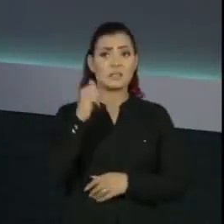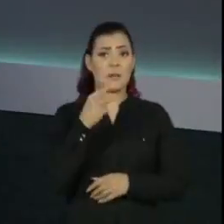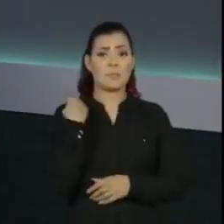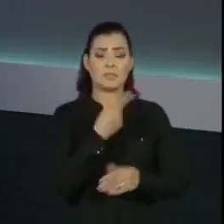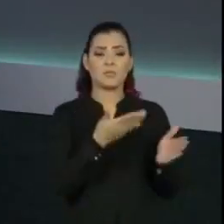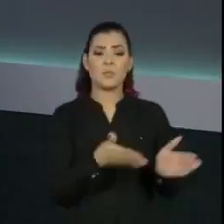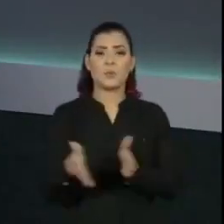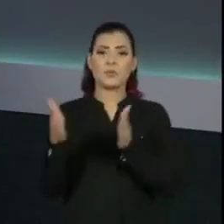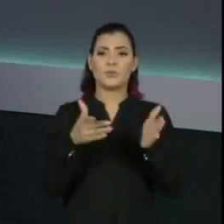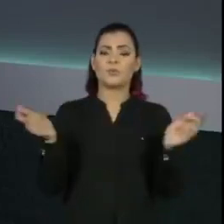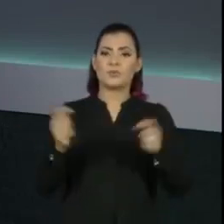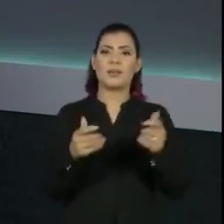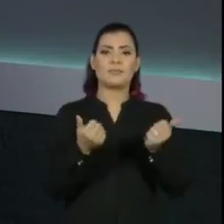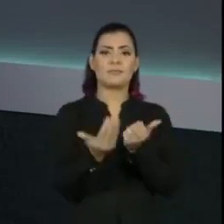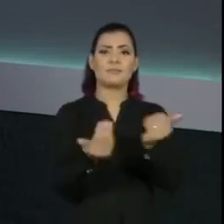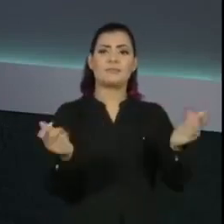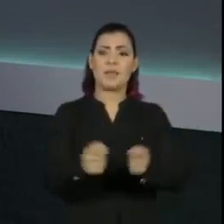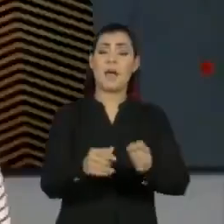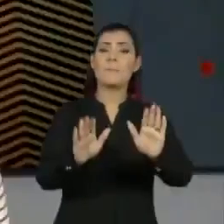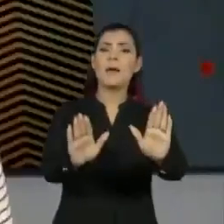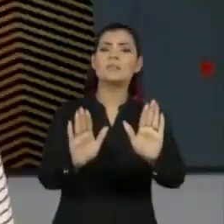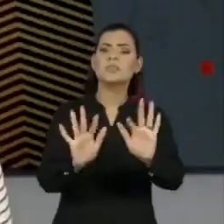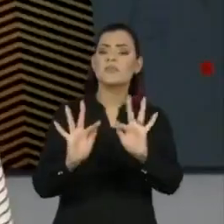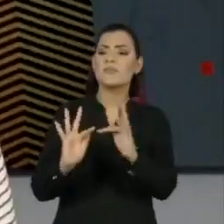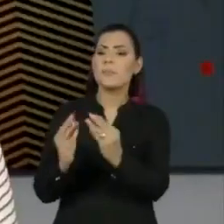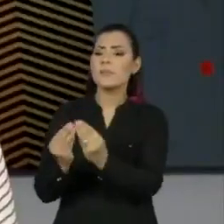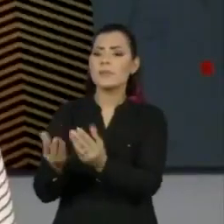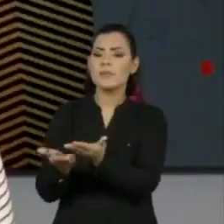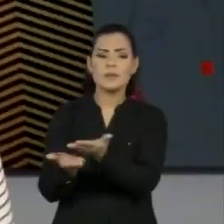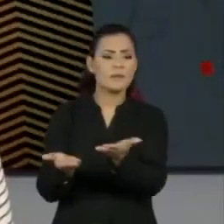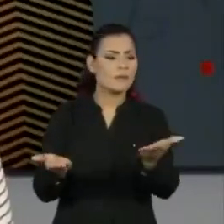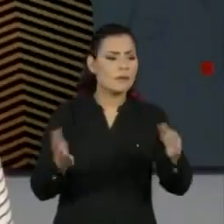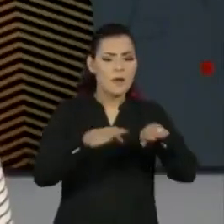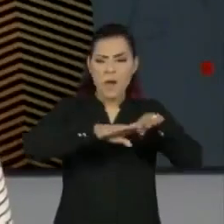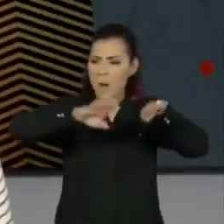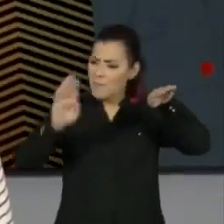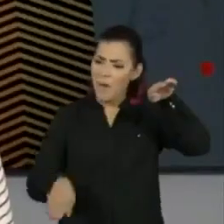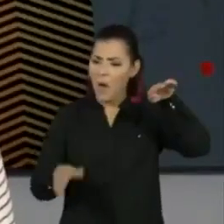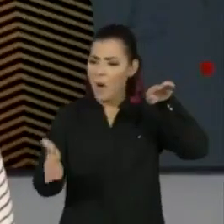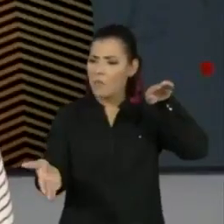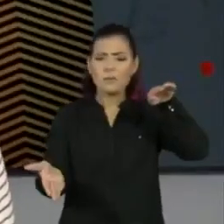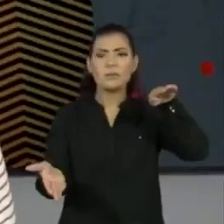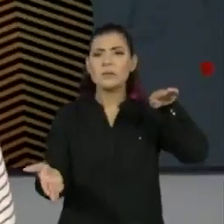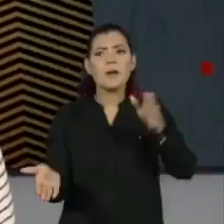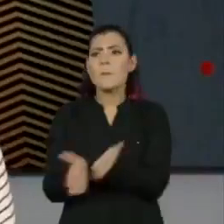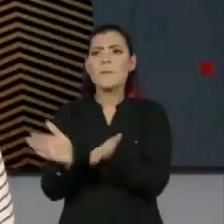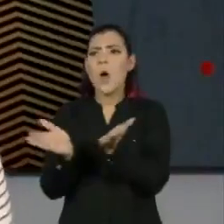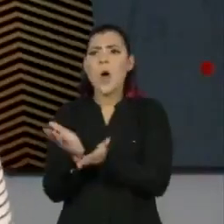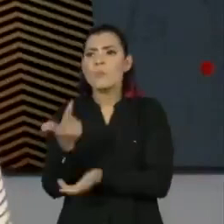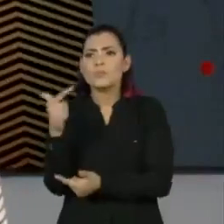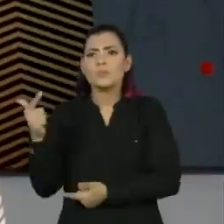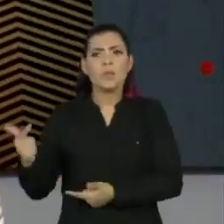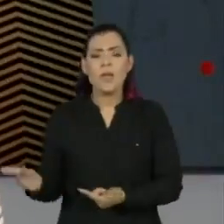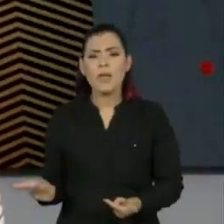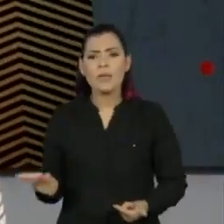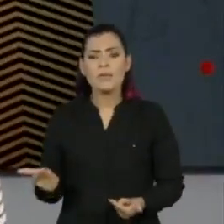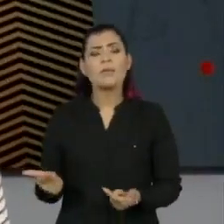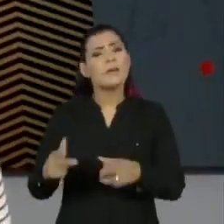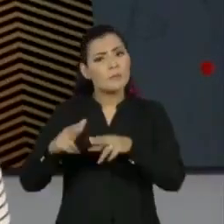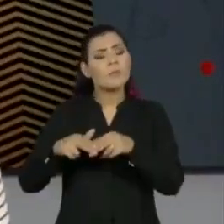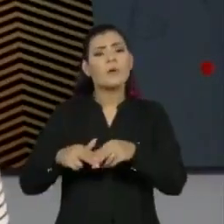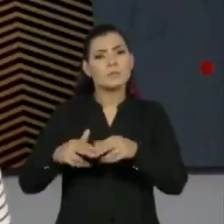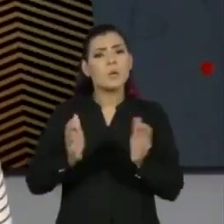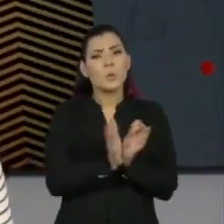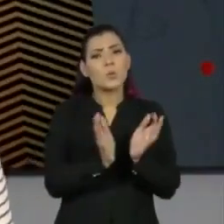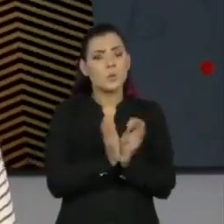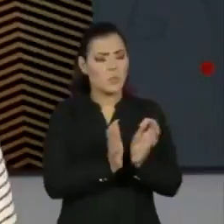produz o suficiente para alimentar, mas essas famílias, por conta da desigualdade social produzida no Brasil, por raça, classe e gênero,